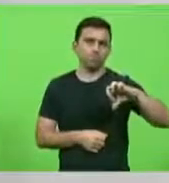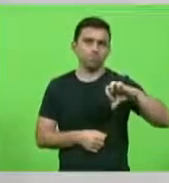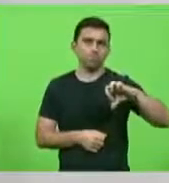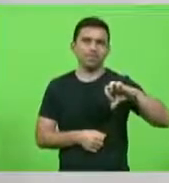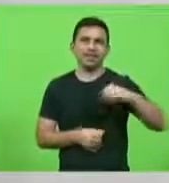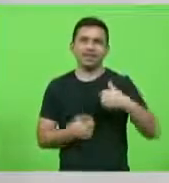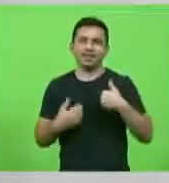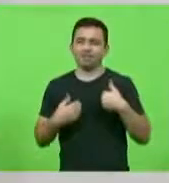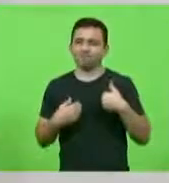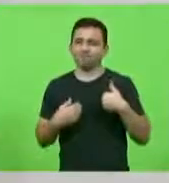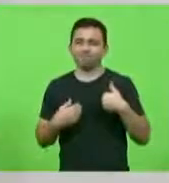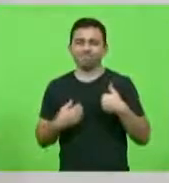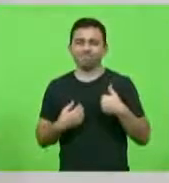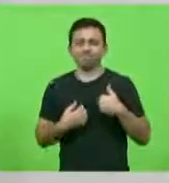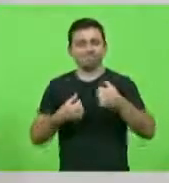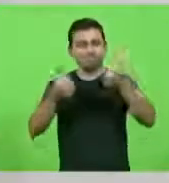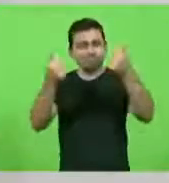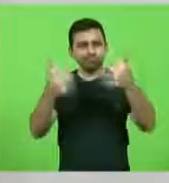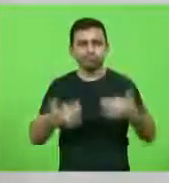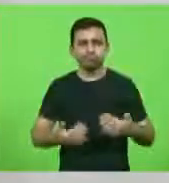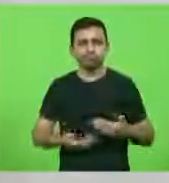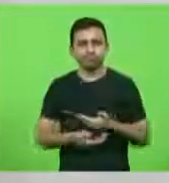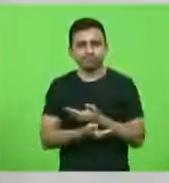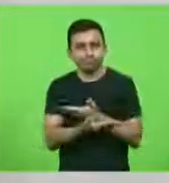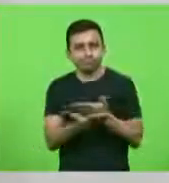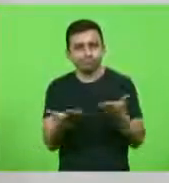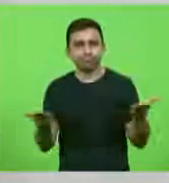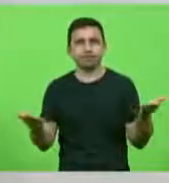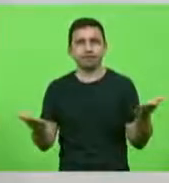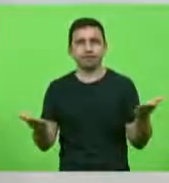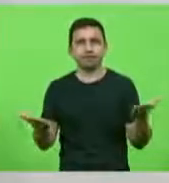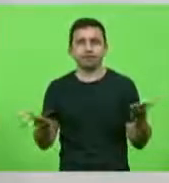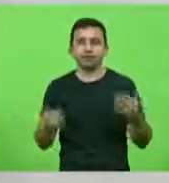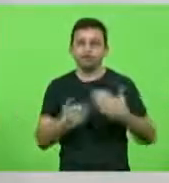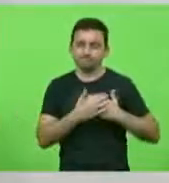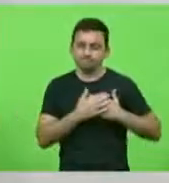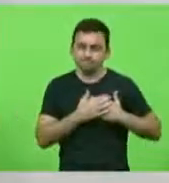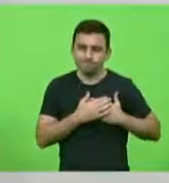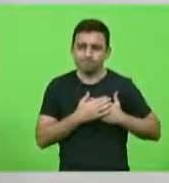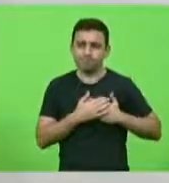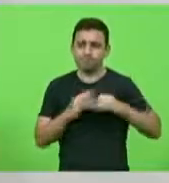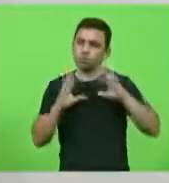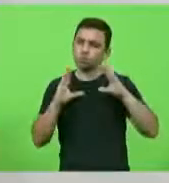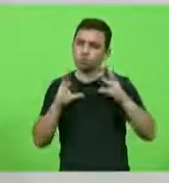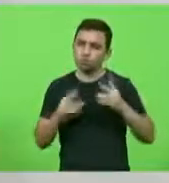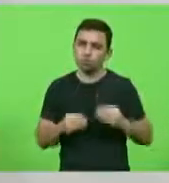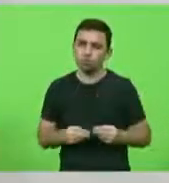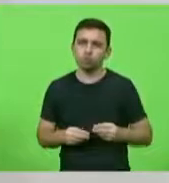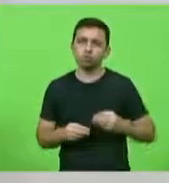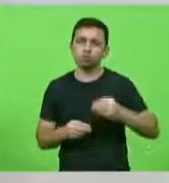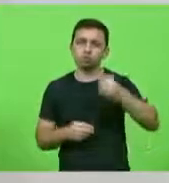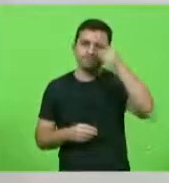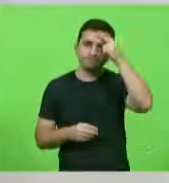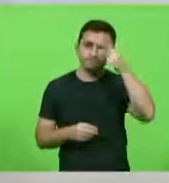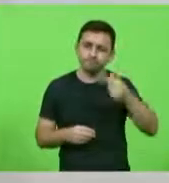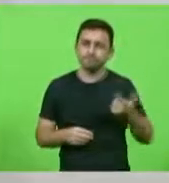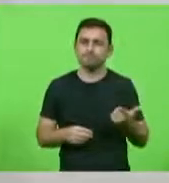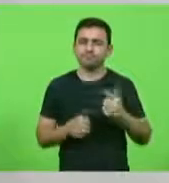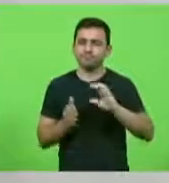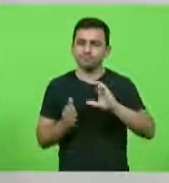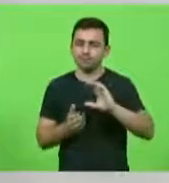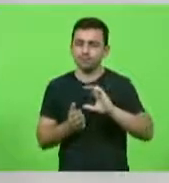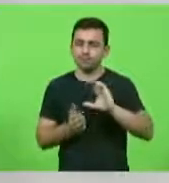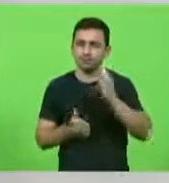externalizo aqui no Parlamento catarinense o pesar da comunidade acadêmica, científica e sindical pela